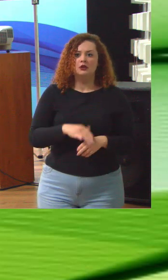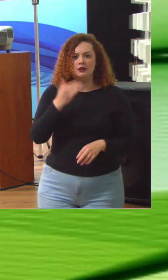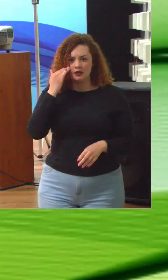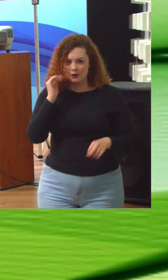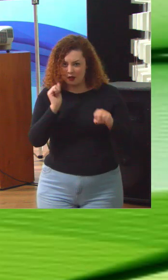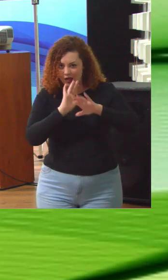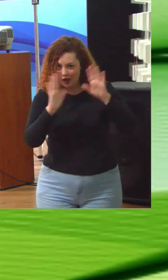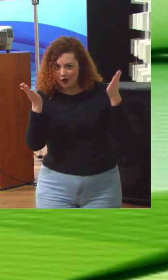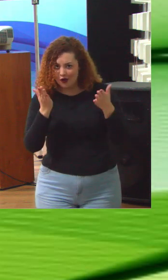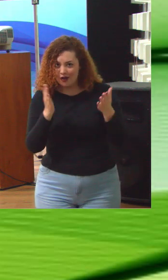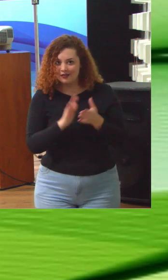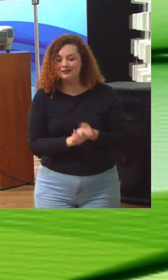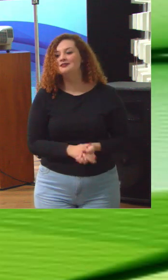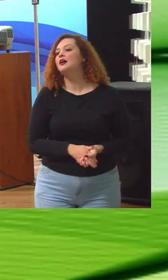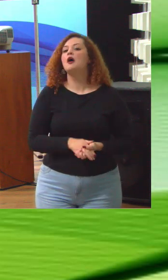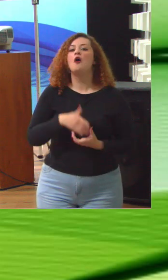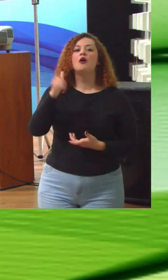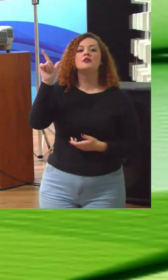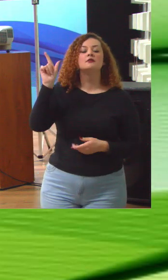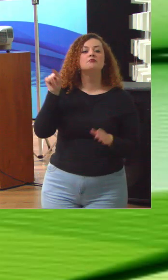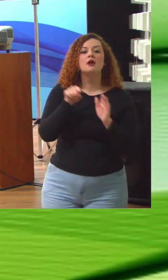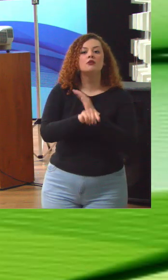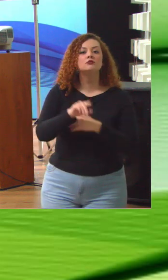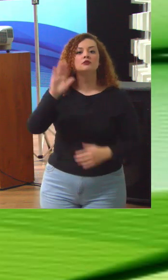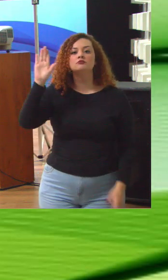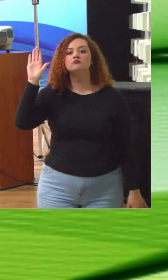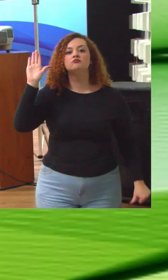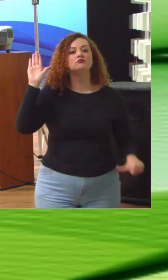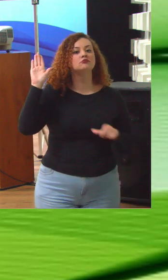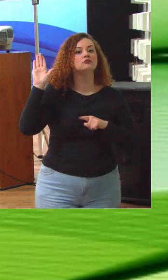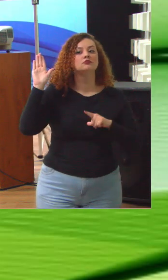jóia outra pergunta outra questão